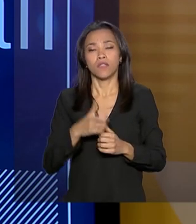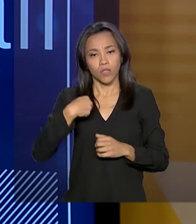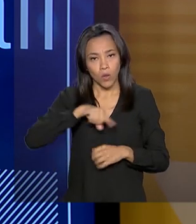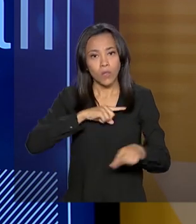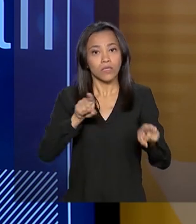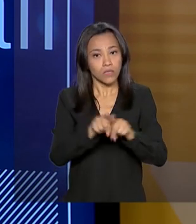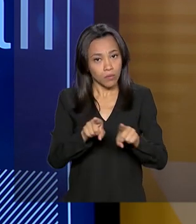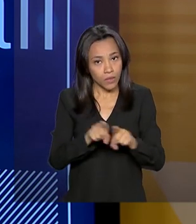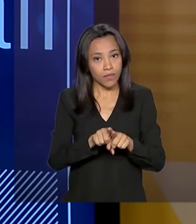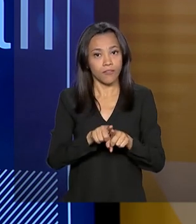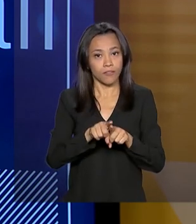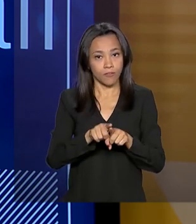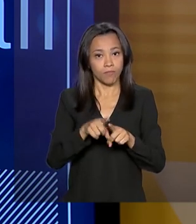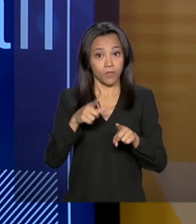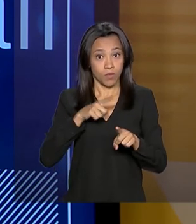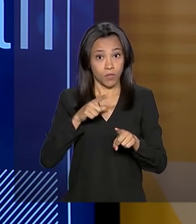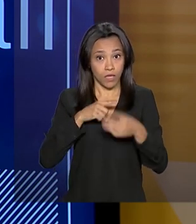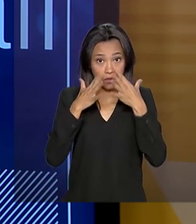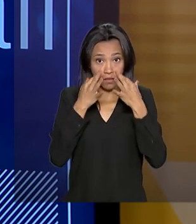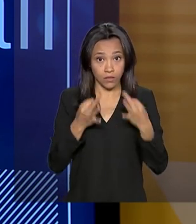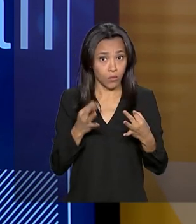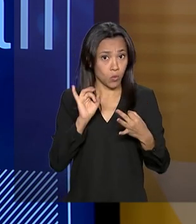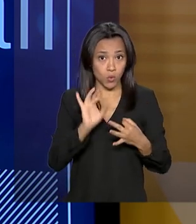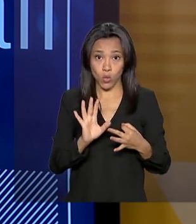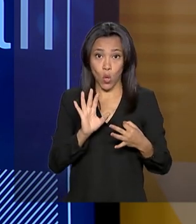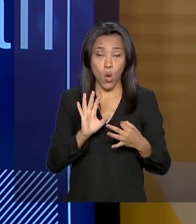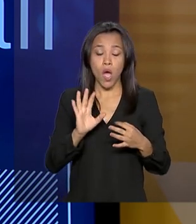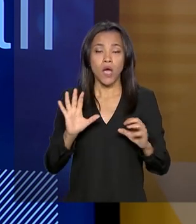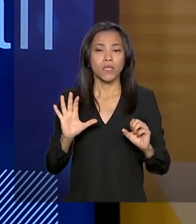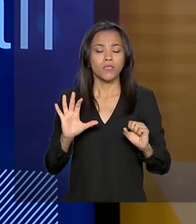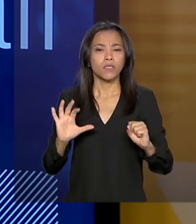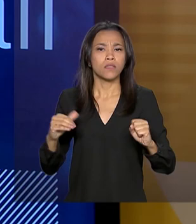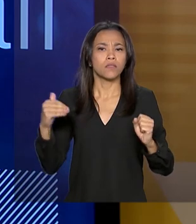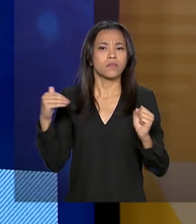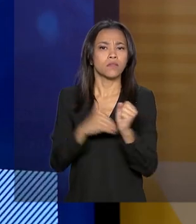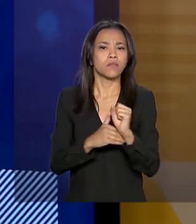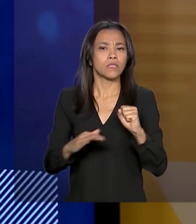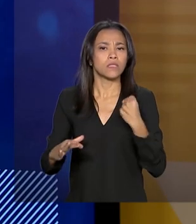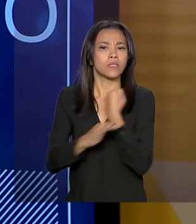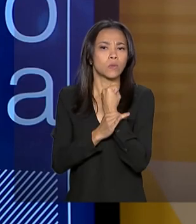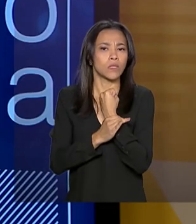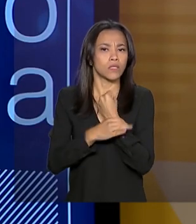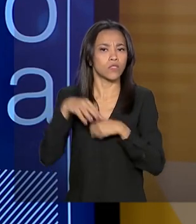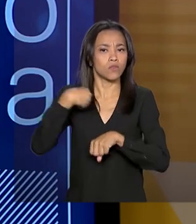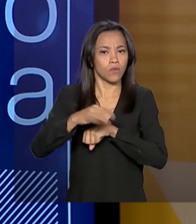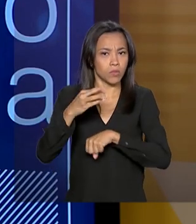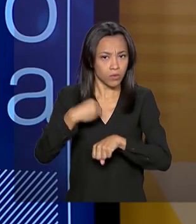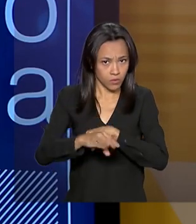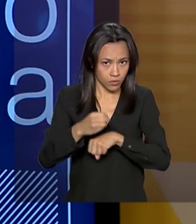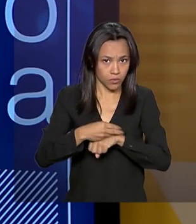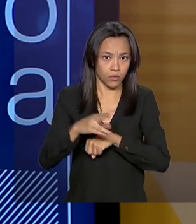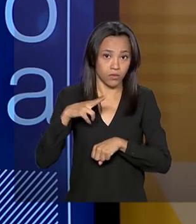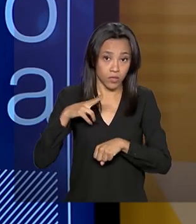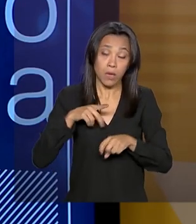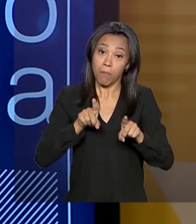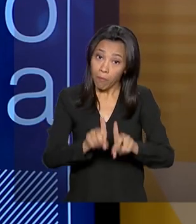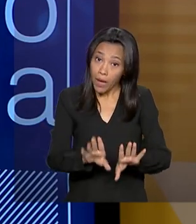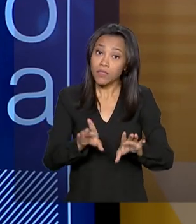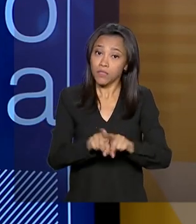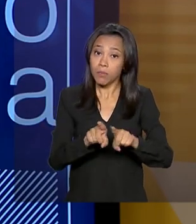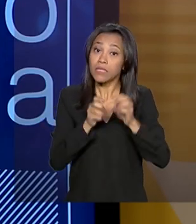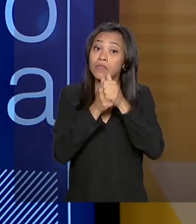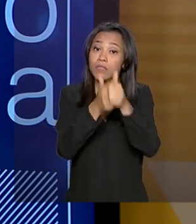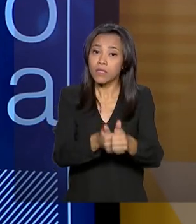estamos tratando de, não se trata só de proteção de dados, se trata de se aplicar o Código de Defesa do Consumidor nessas relações que são